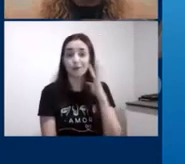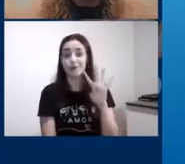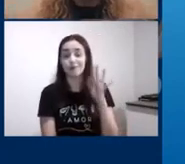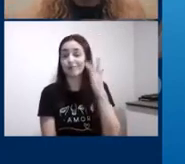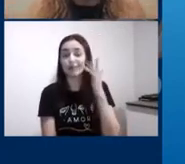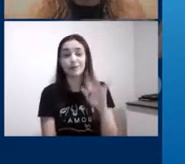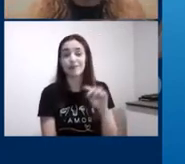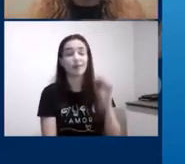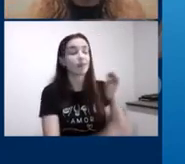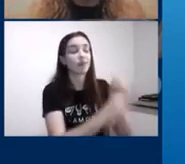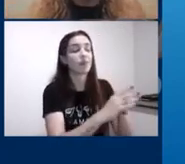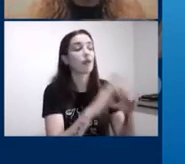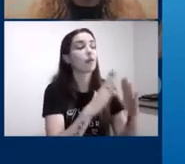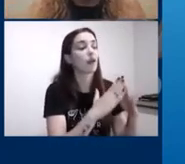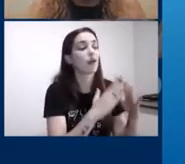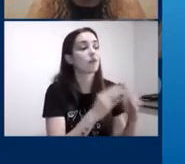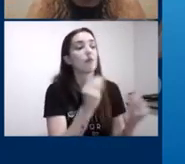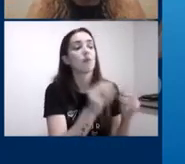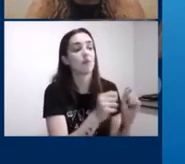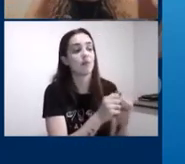tempos com uma frequência grande